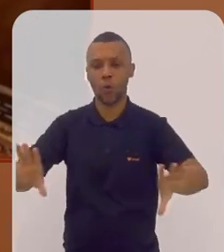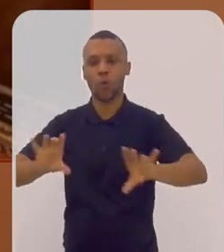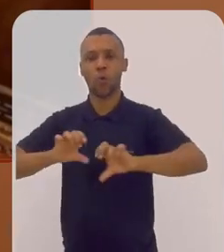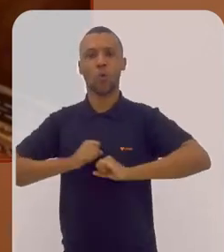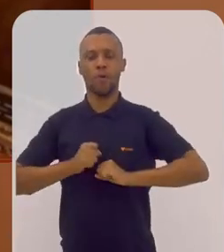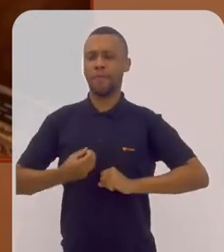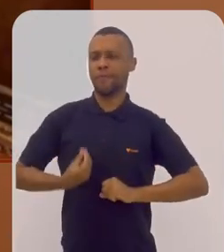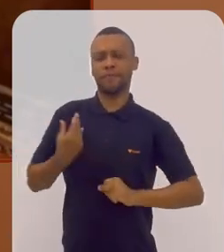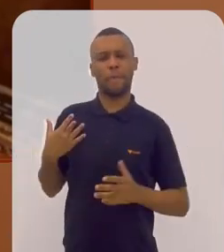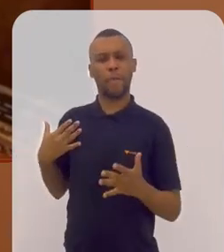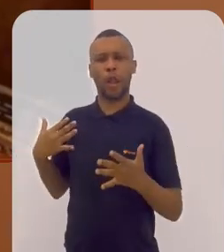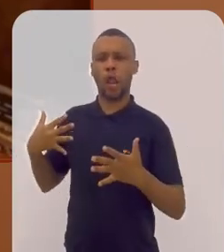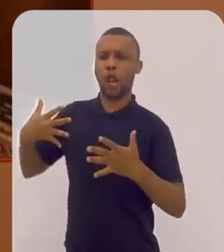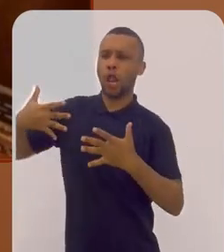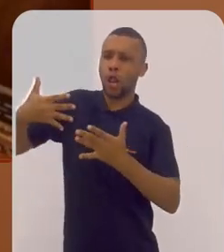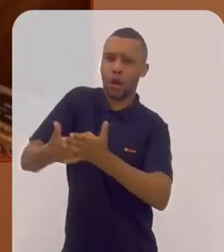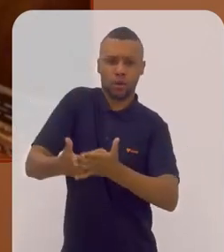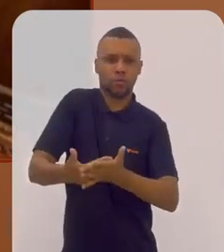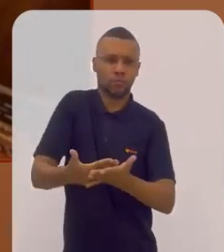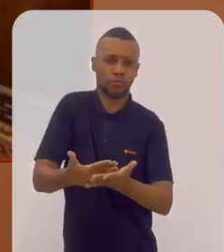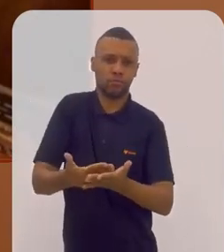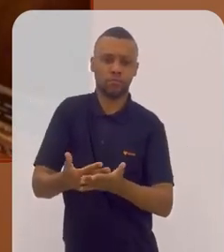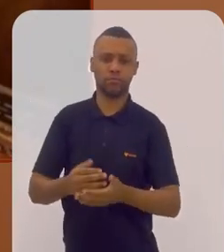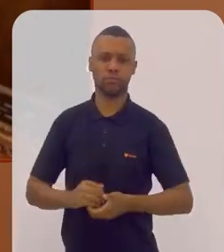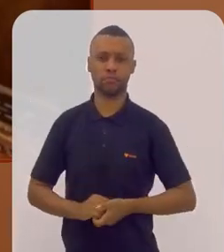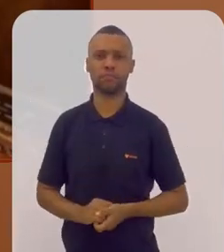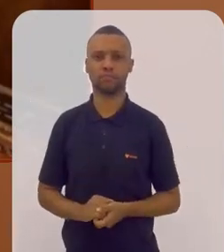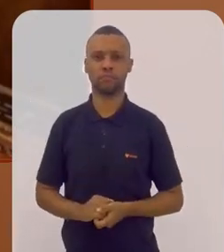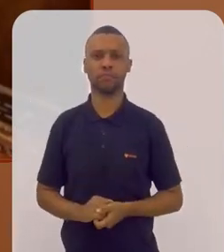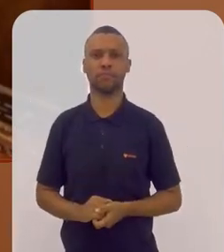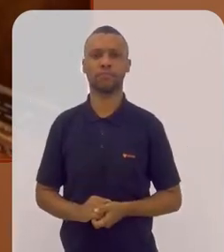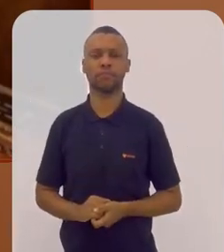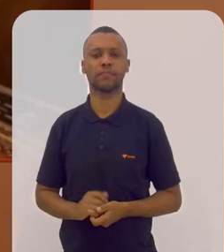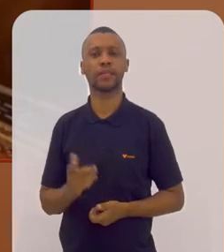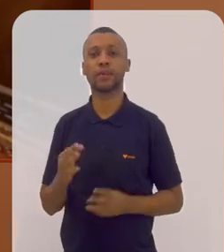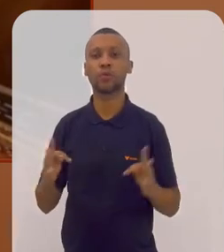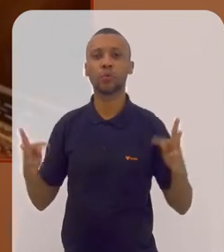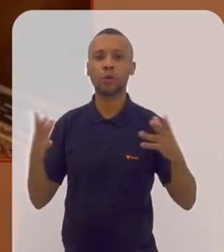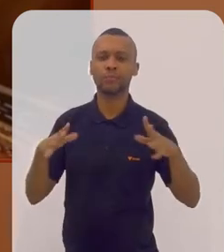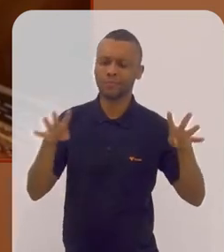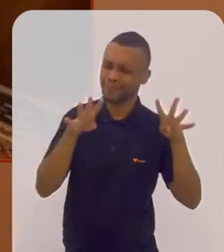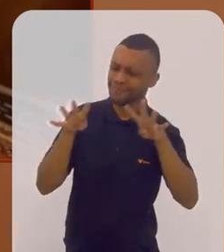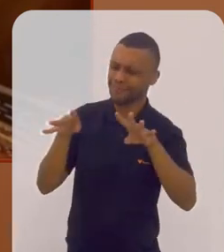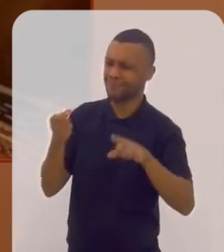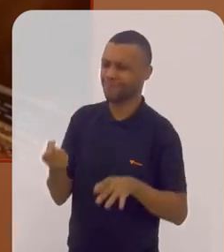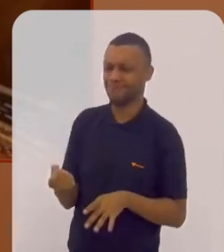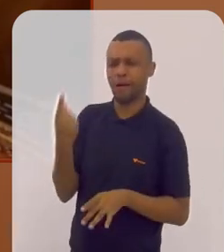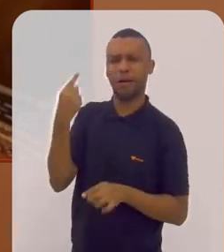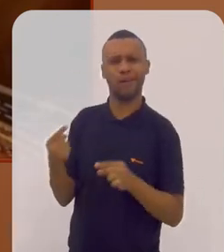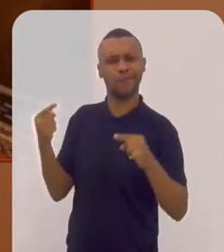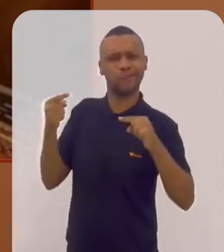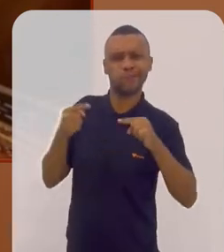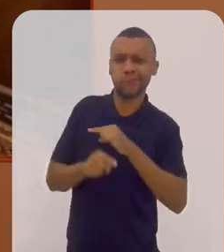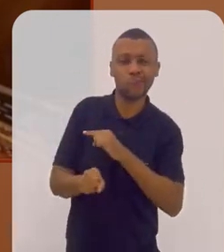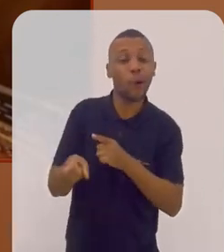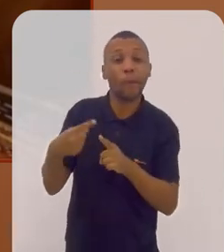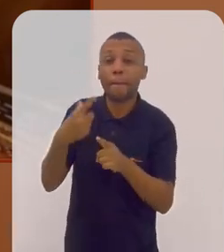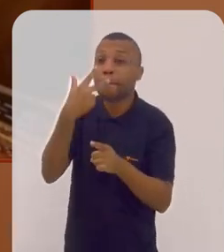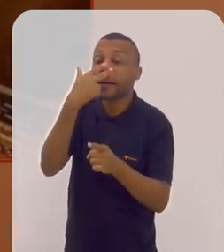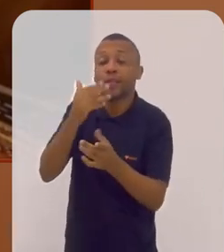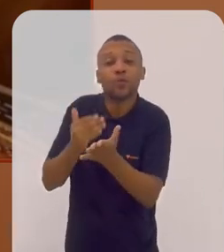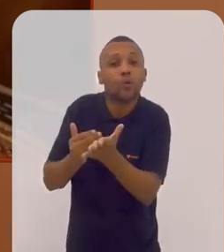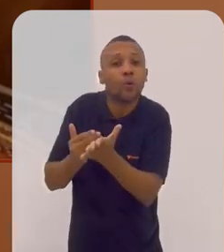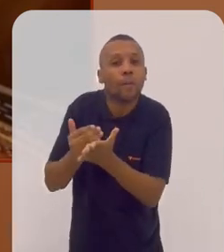ocuparam a minha existência durante quase toda a minha vida. E todo mundo achava aquilo esquisito,